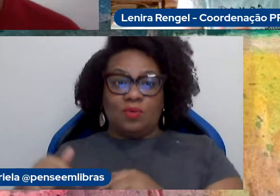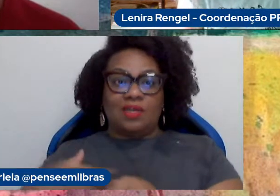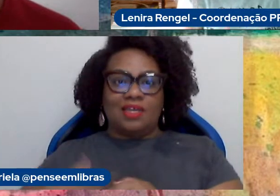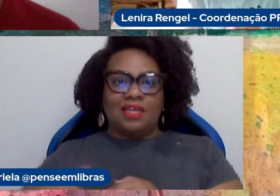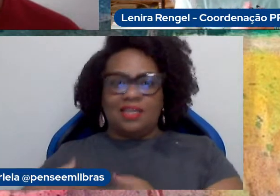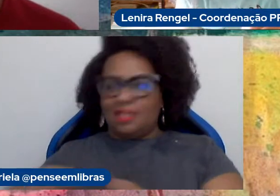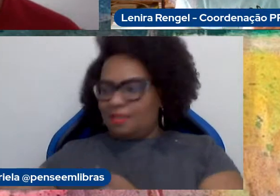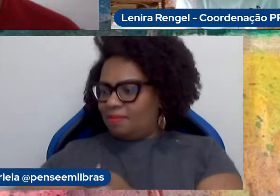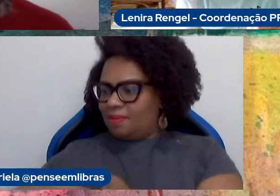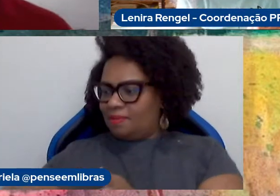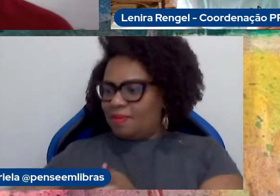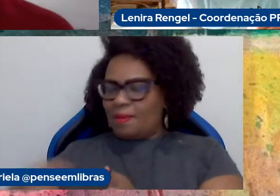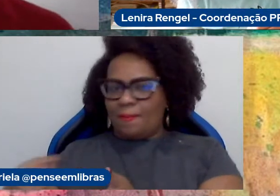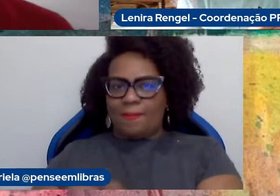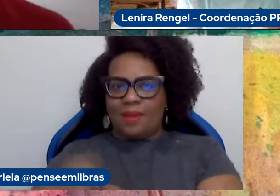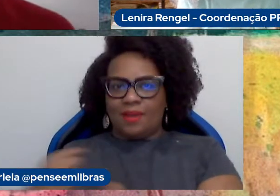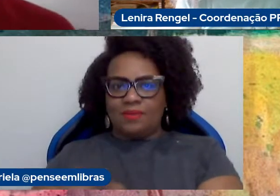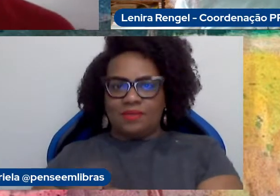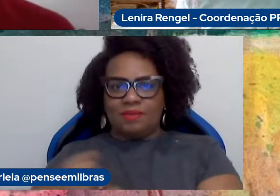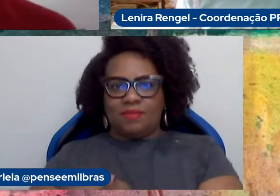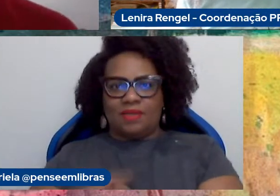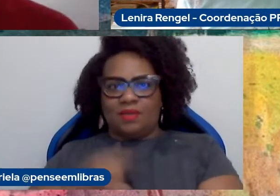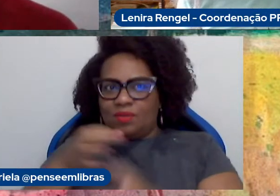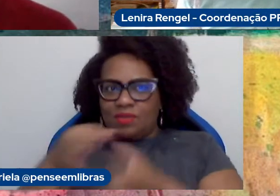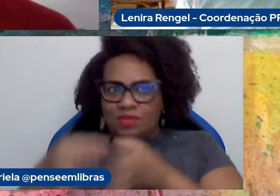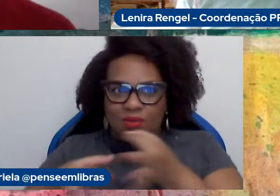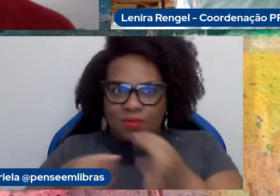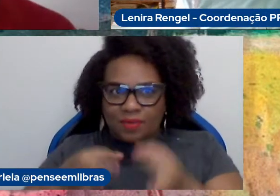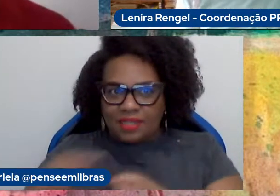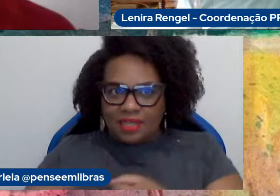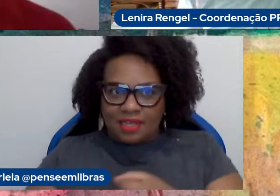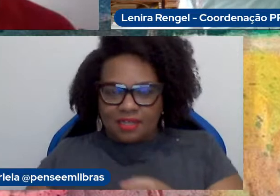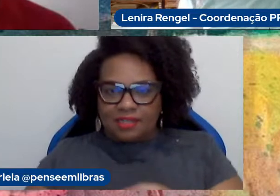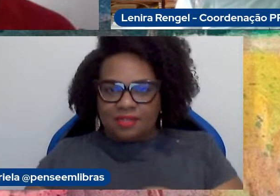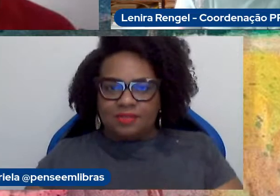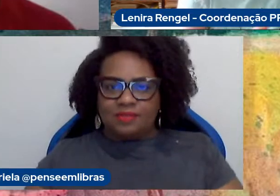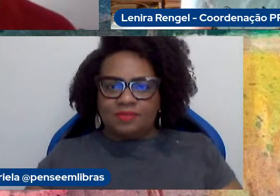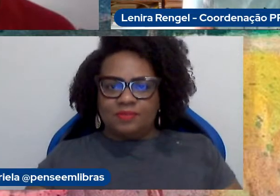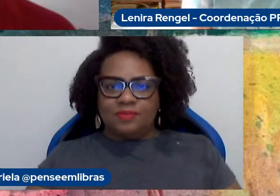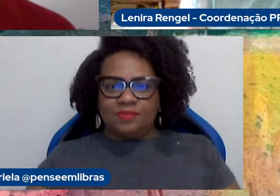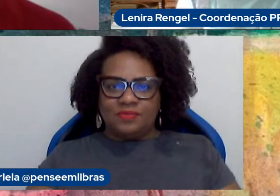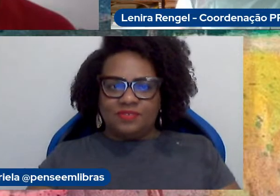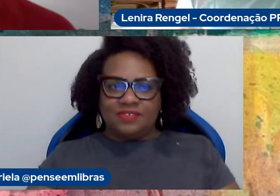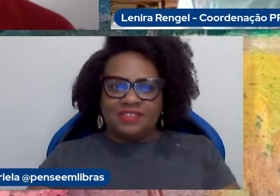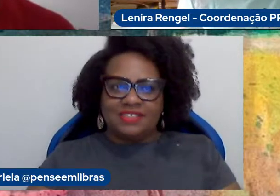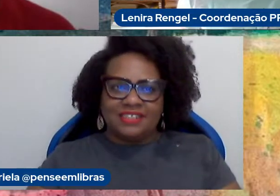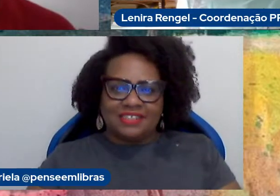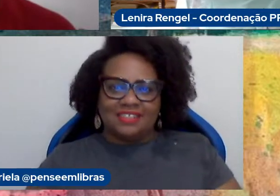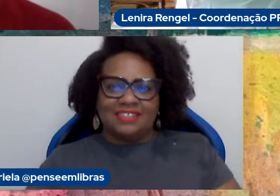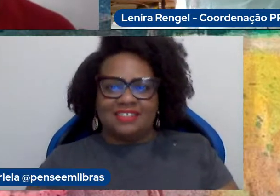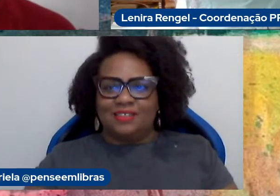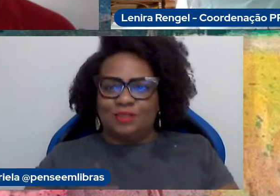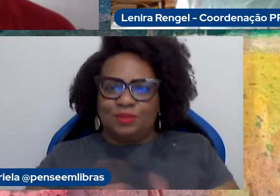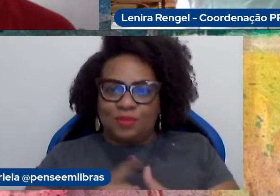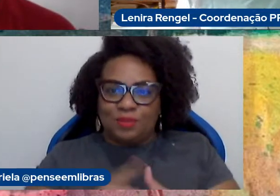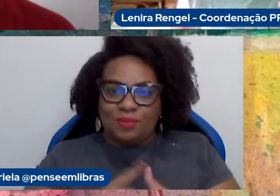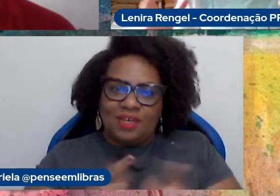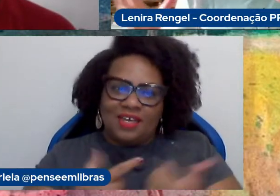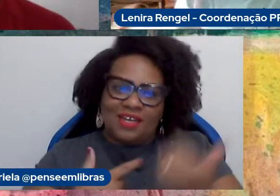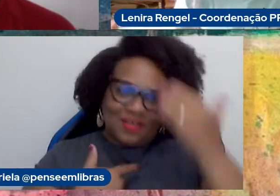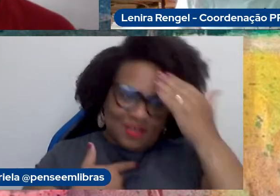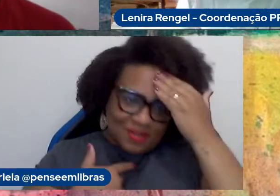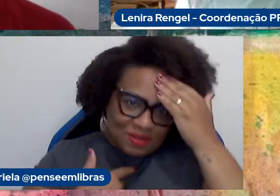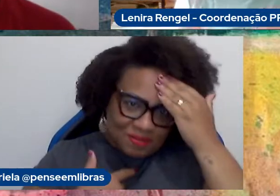perguntas aqui para mim e comentários, então a gente, assim, nesse primeiro momento, um super agradecimento,